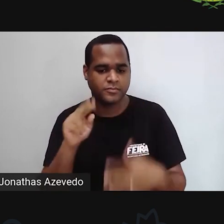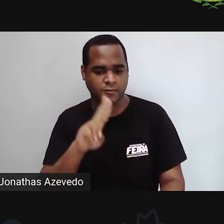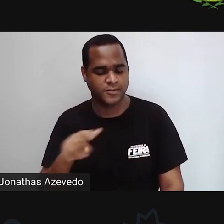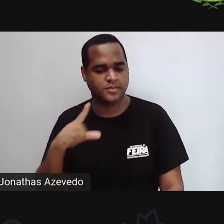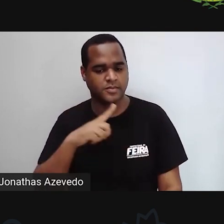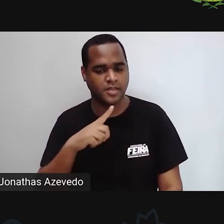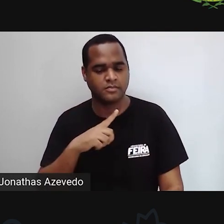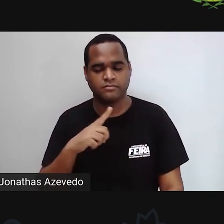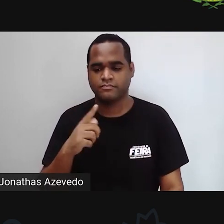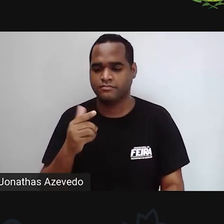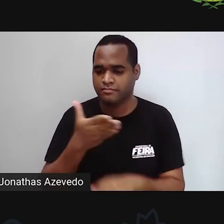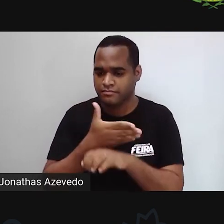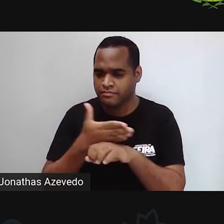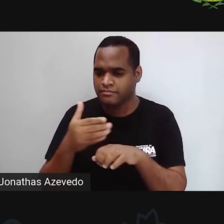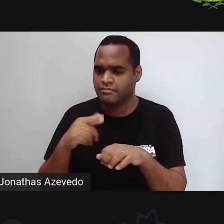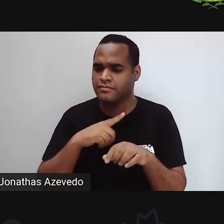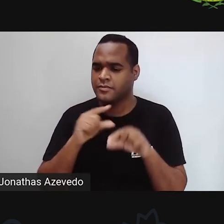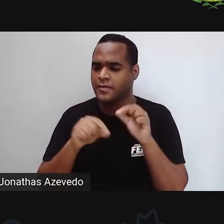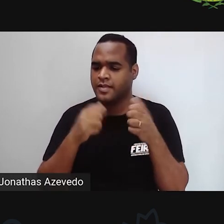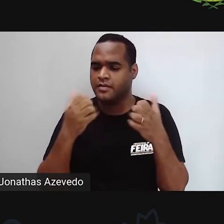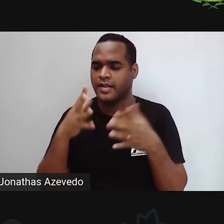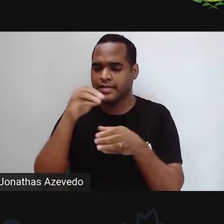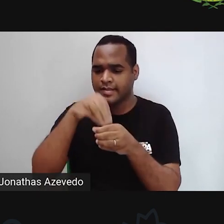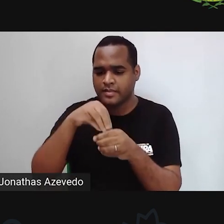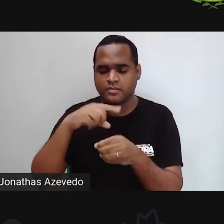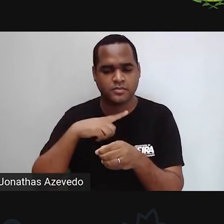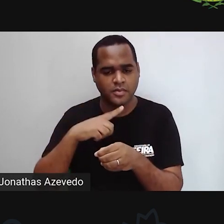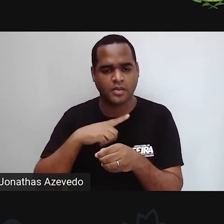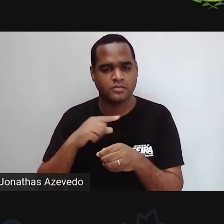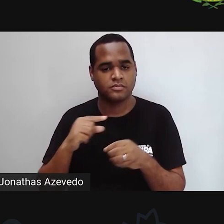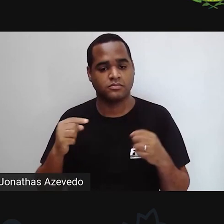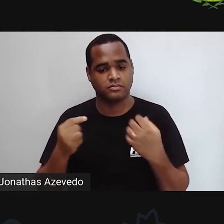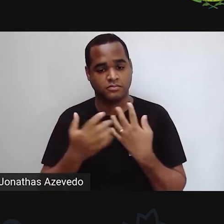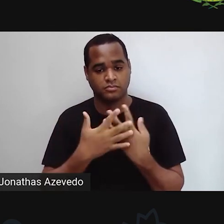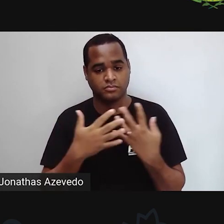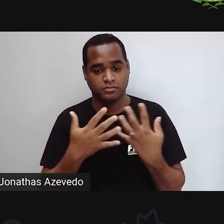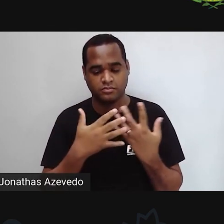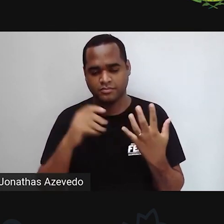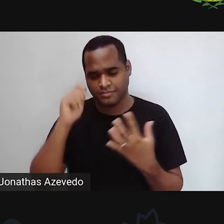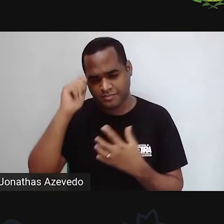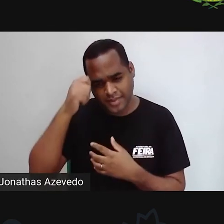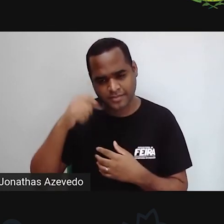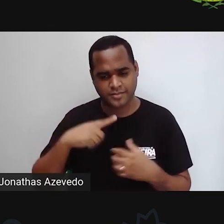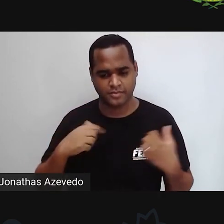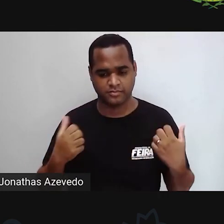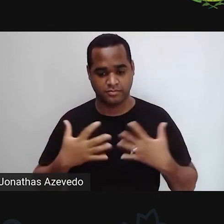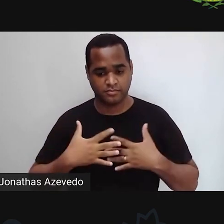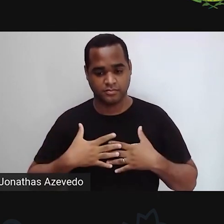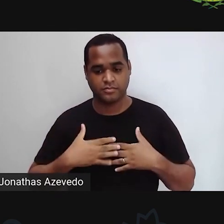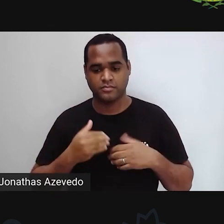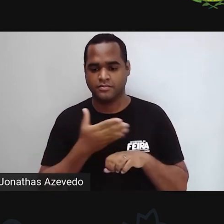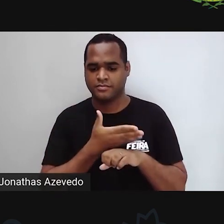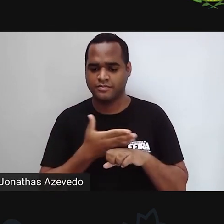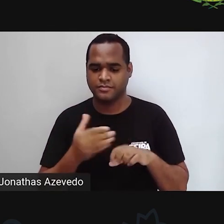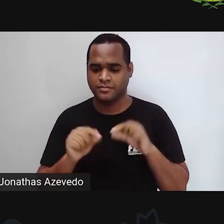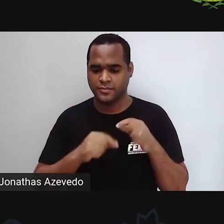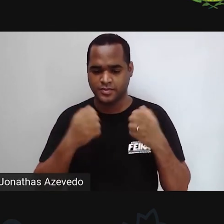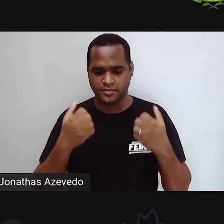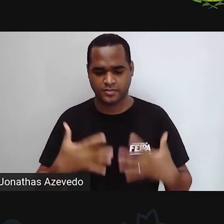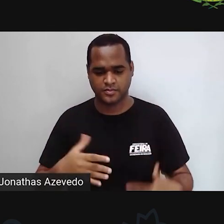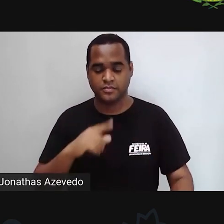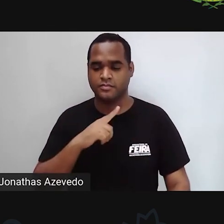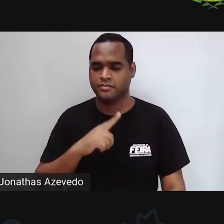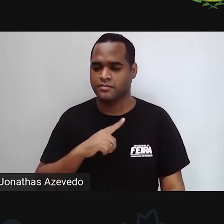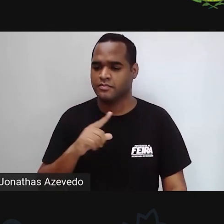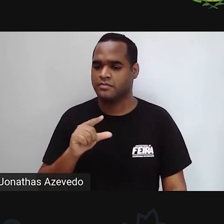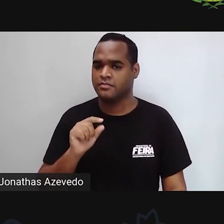um jaleco branco, por dentro dele tem uma blusa de xadrez preto e branco, meus cabelos são compridos um pouquinho abaixo do ombro, castanho